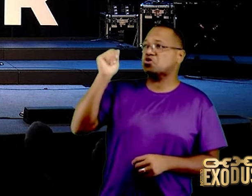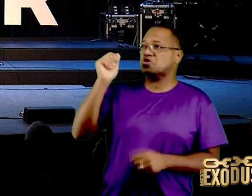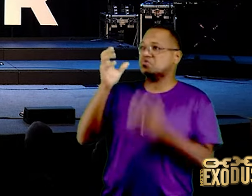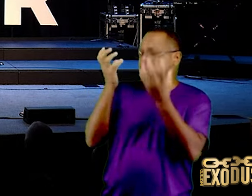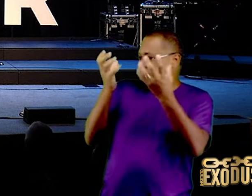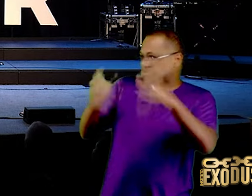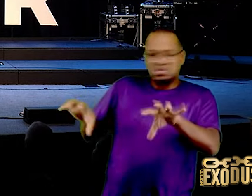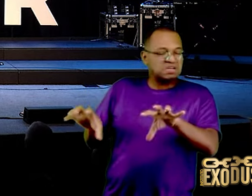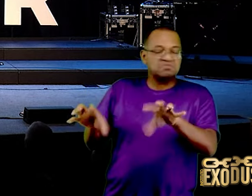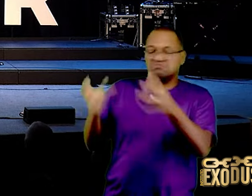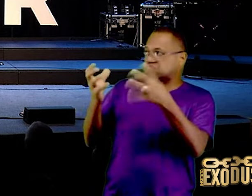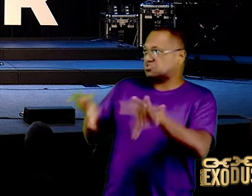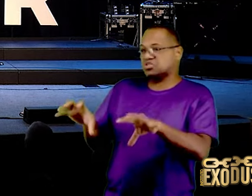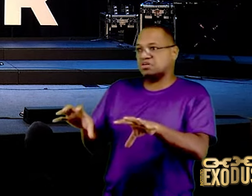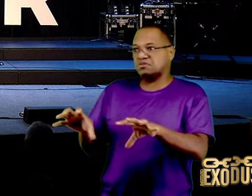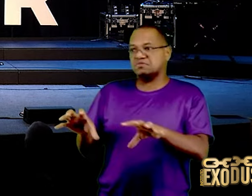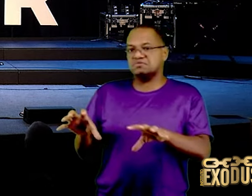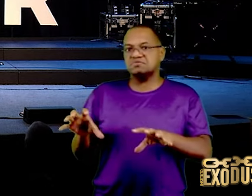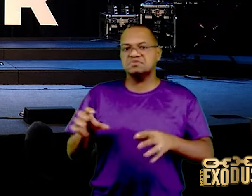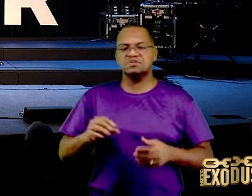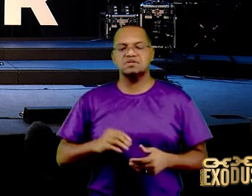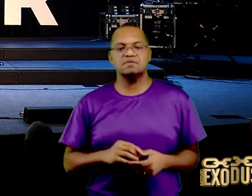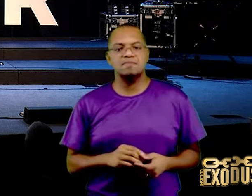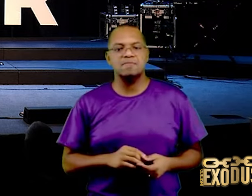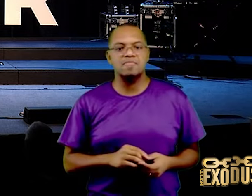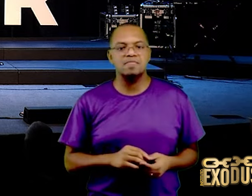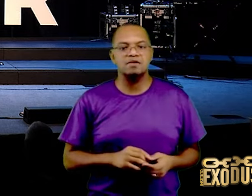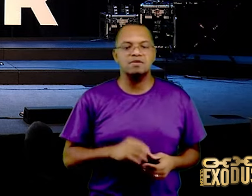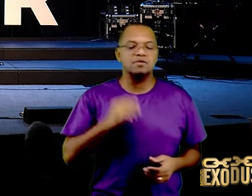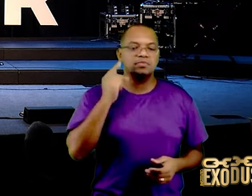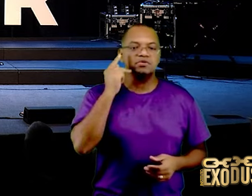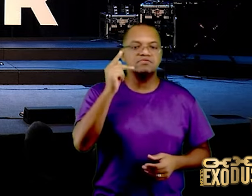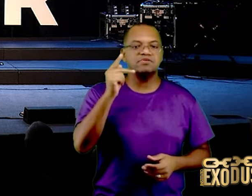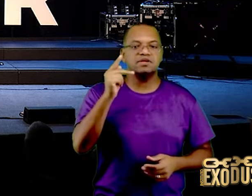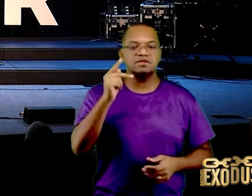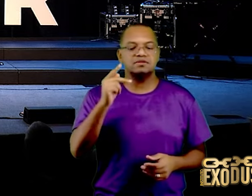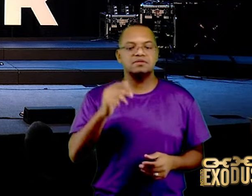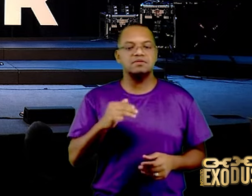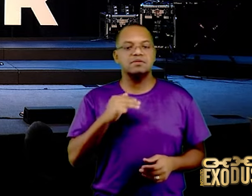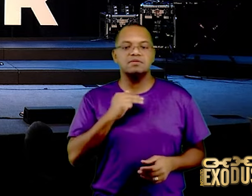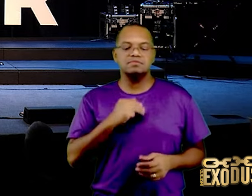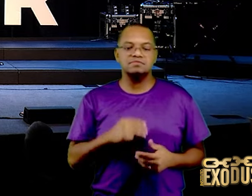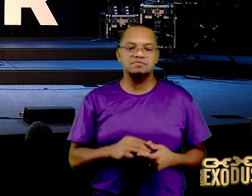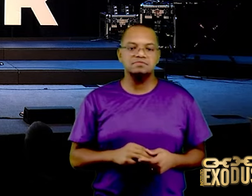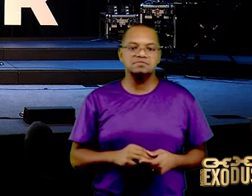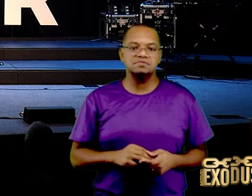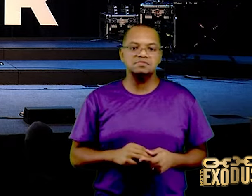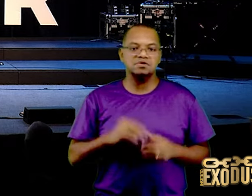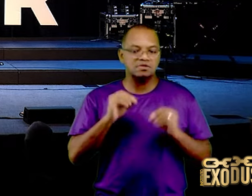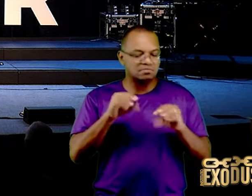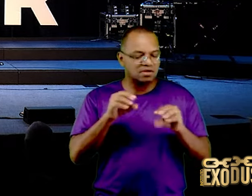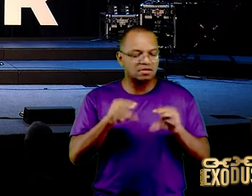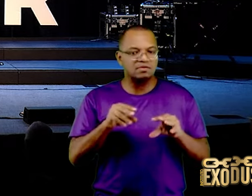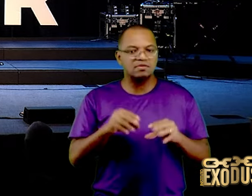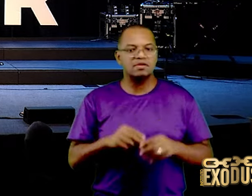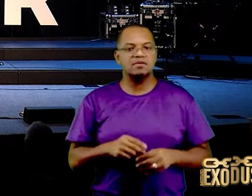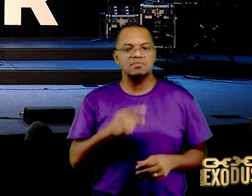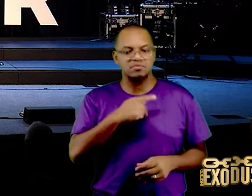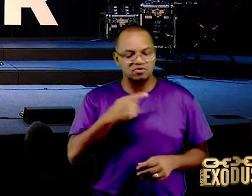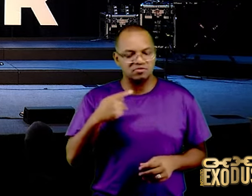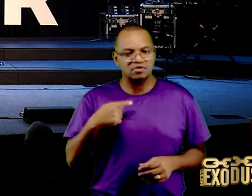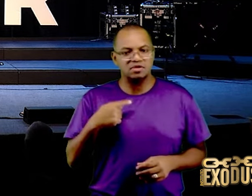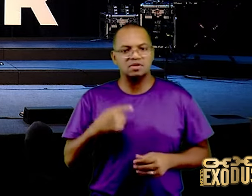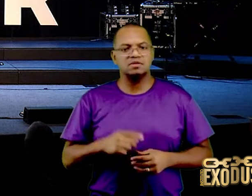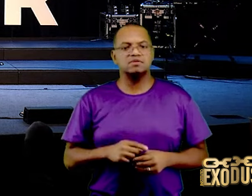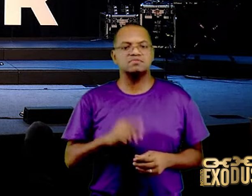mandei profetas, mestres, uns vocês apedrejaram, outros vocês bateram, outros vocês mataram,